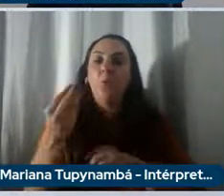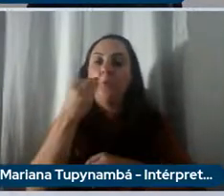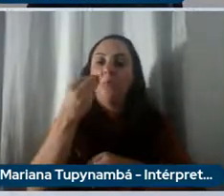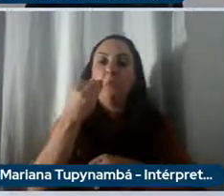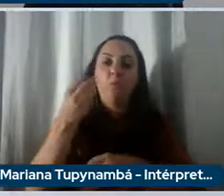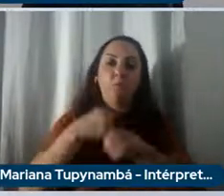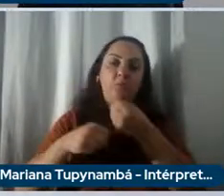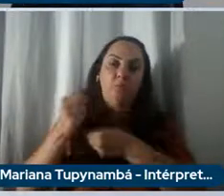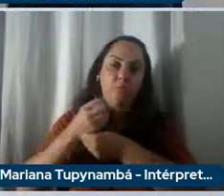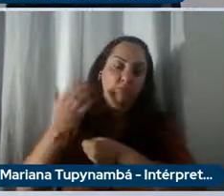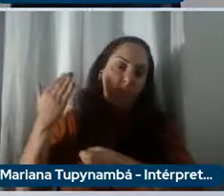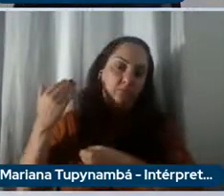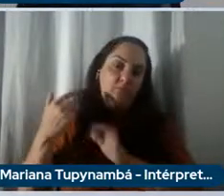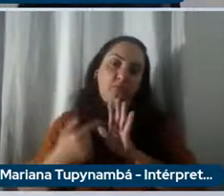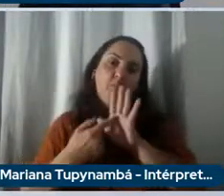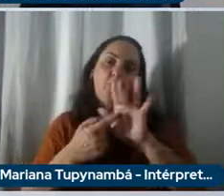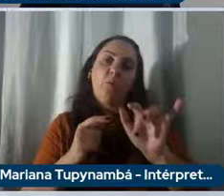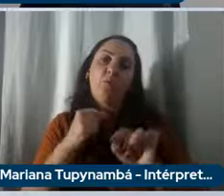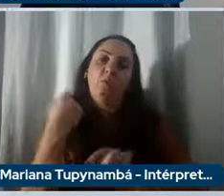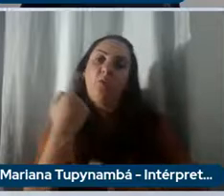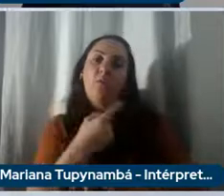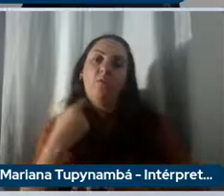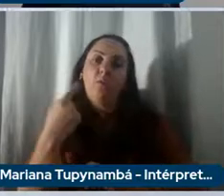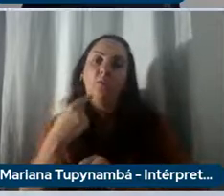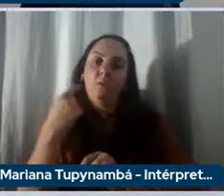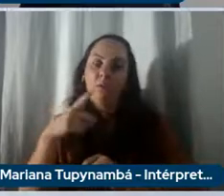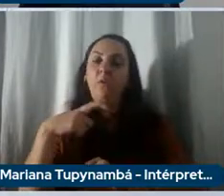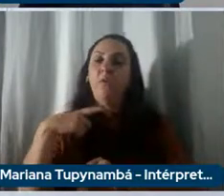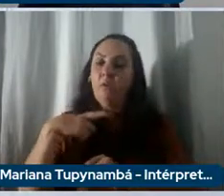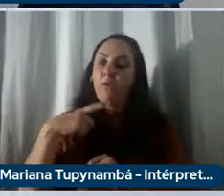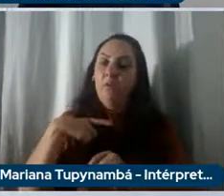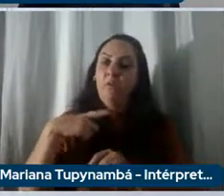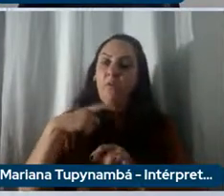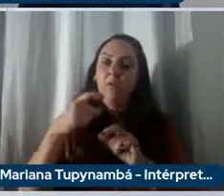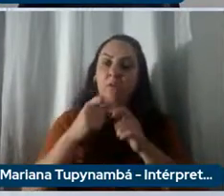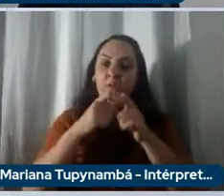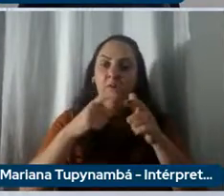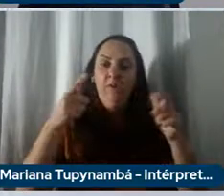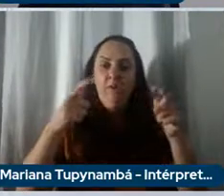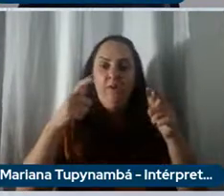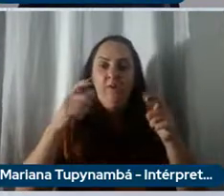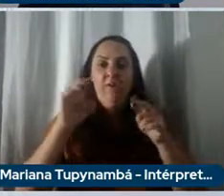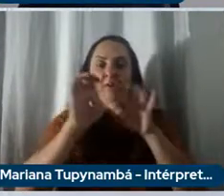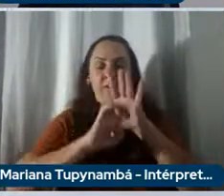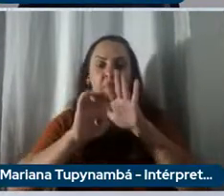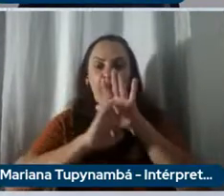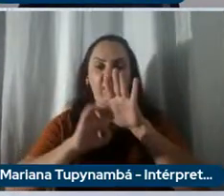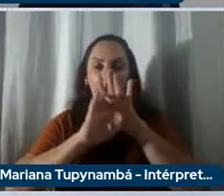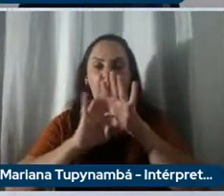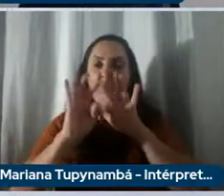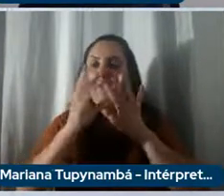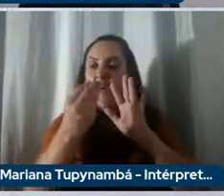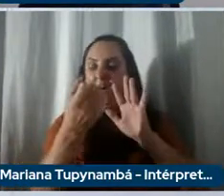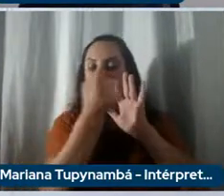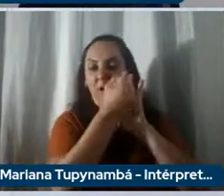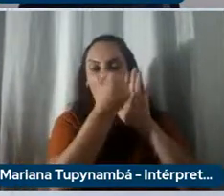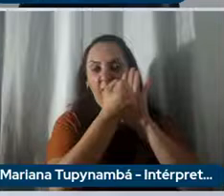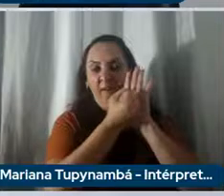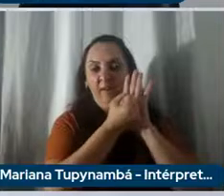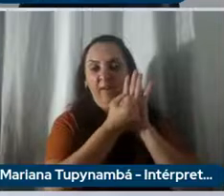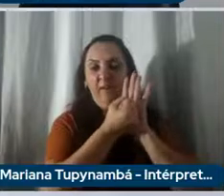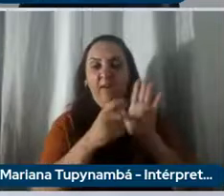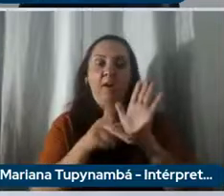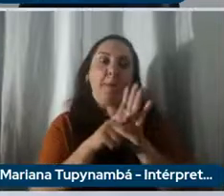crescemos muito na rentabilidade e na market share com todas as marcas falando da América